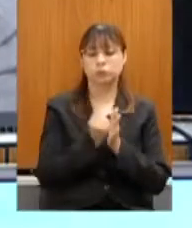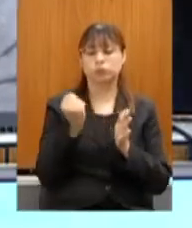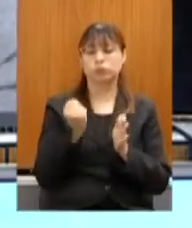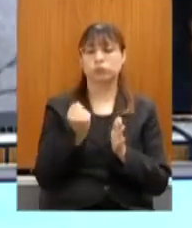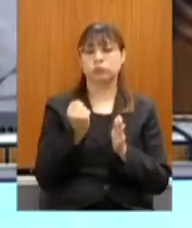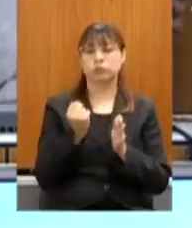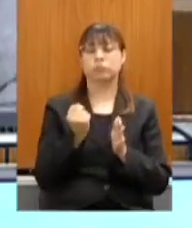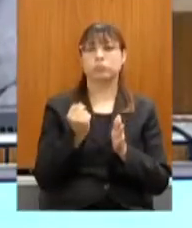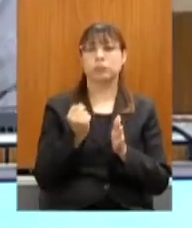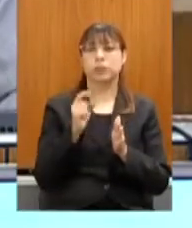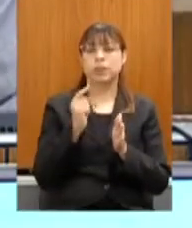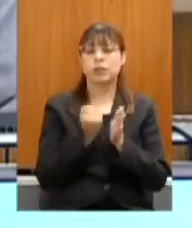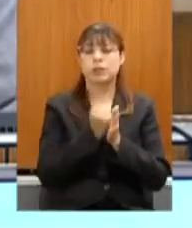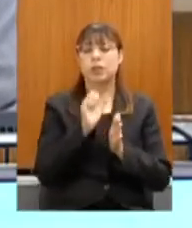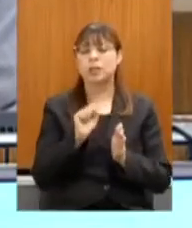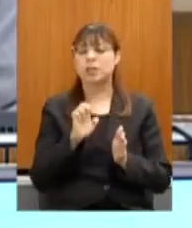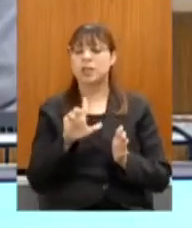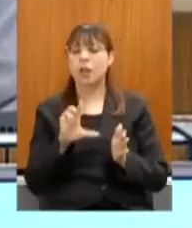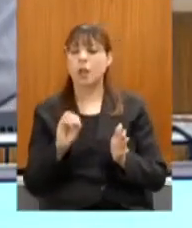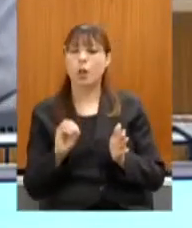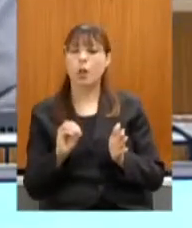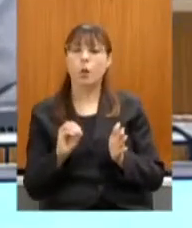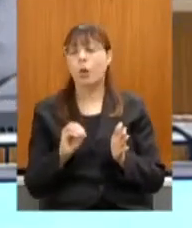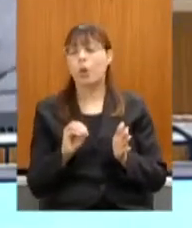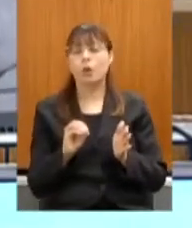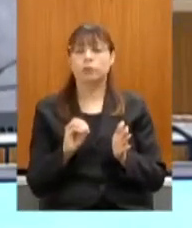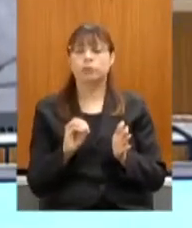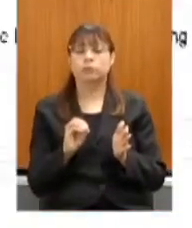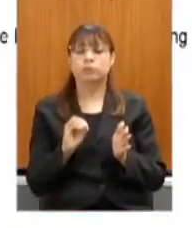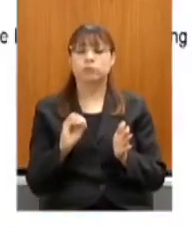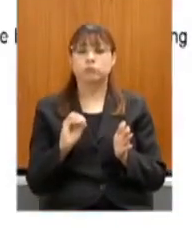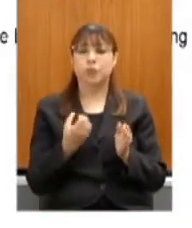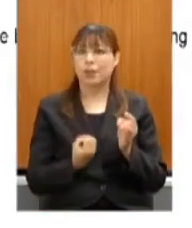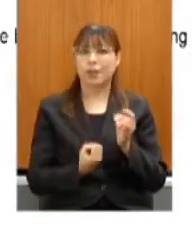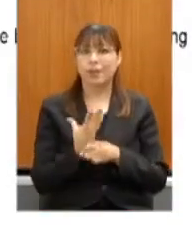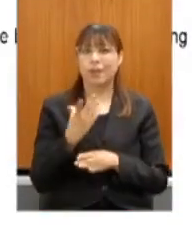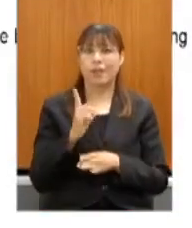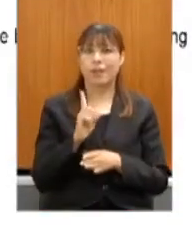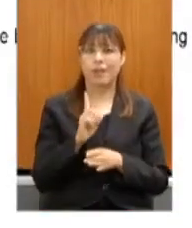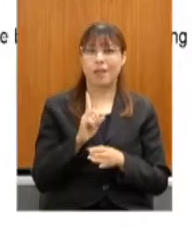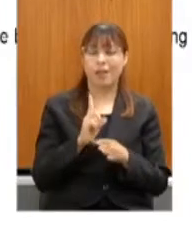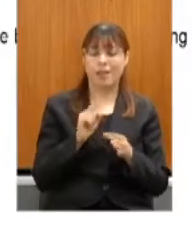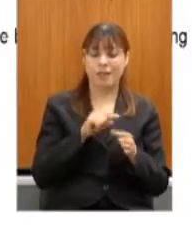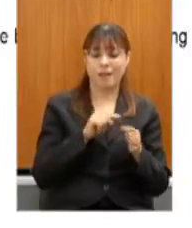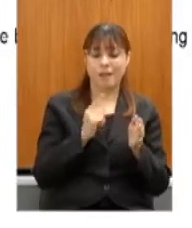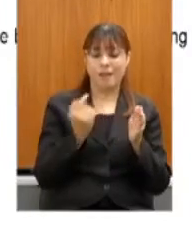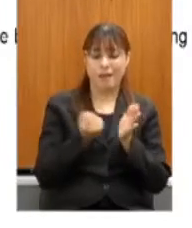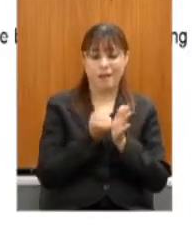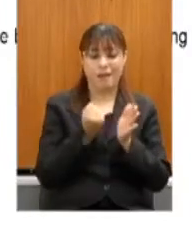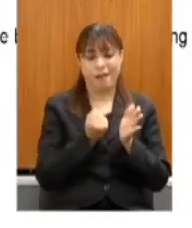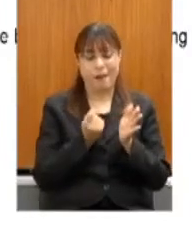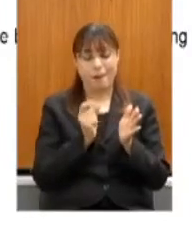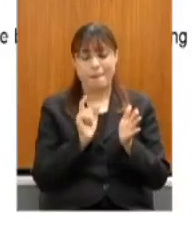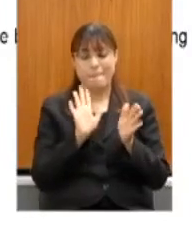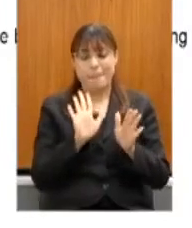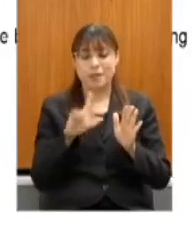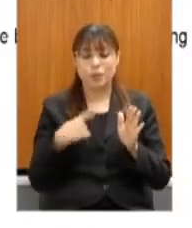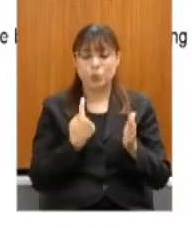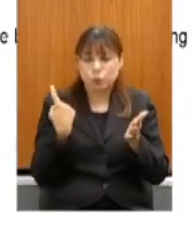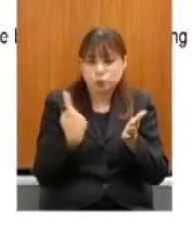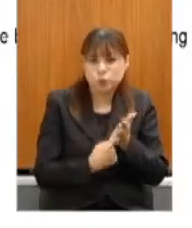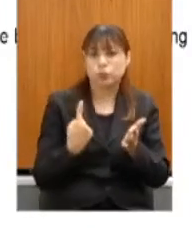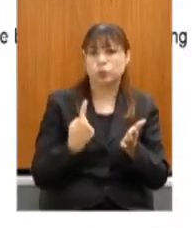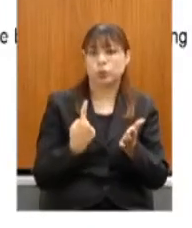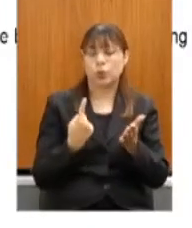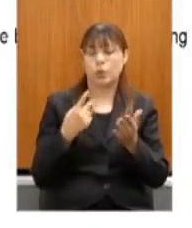selo é um selo que nós, ao invés de criarmos o selo, fizemos um compromisso, um acordo com o Ministério do